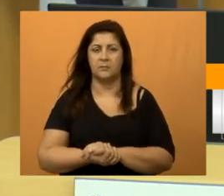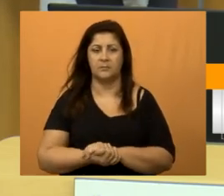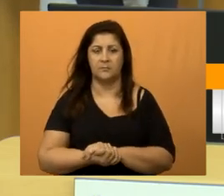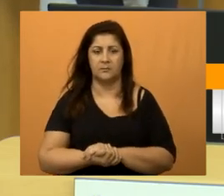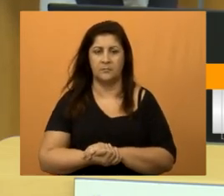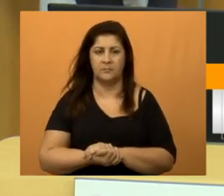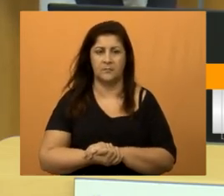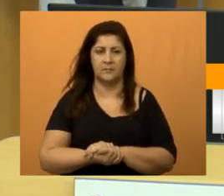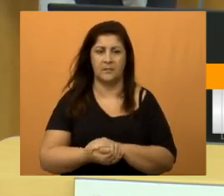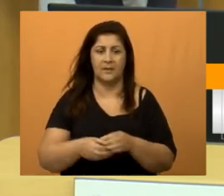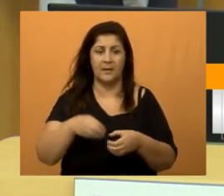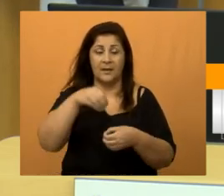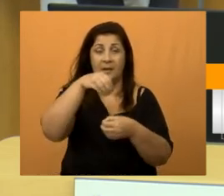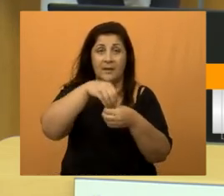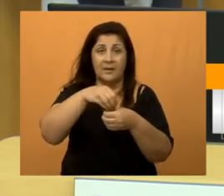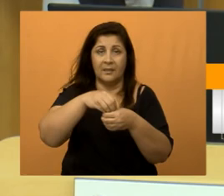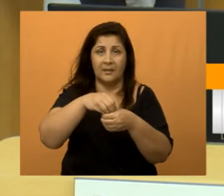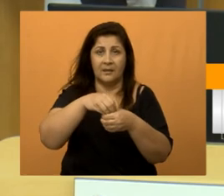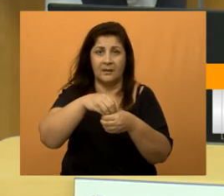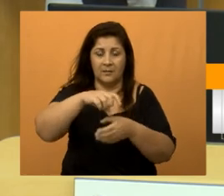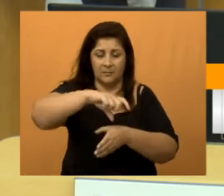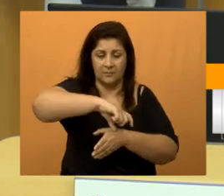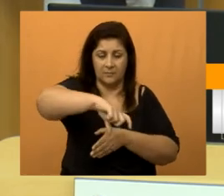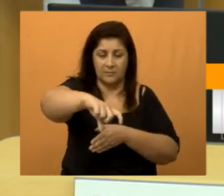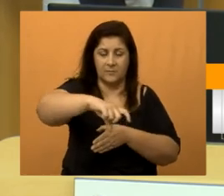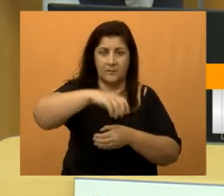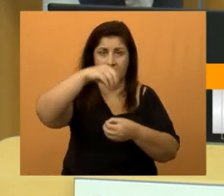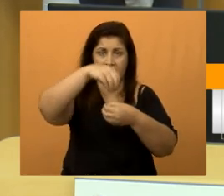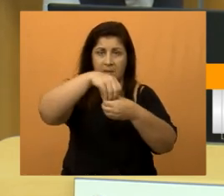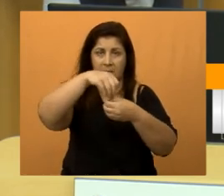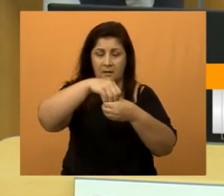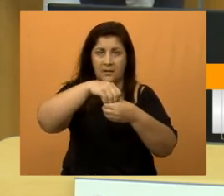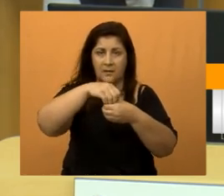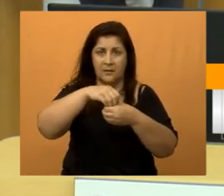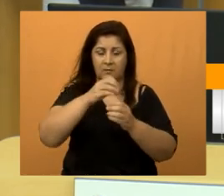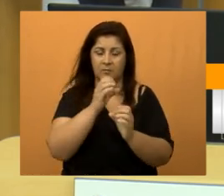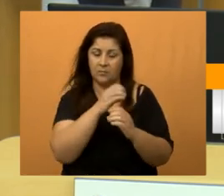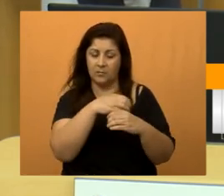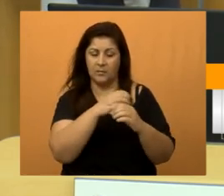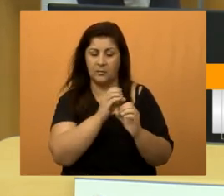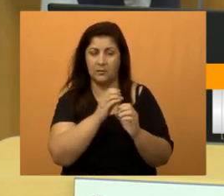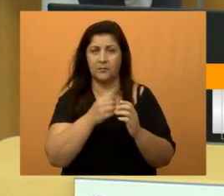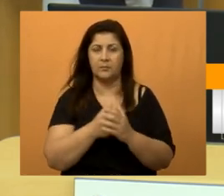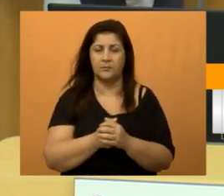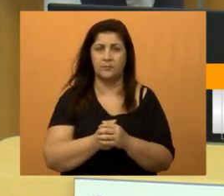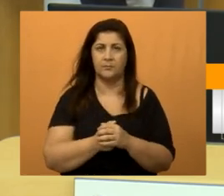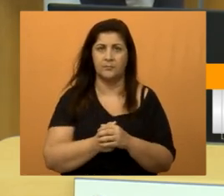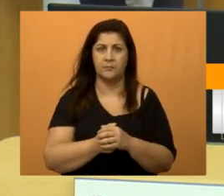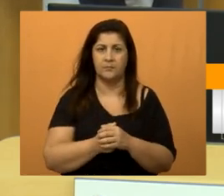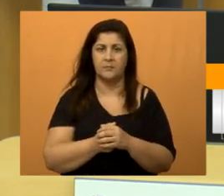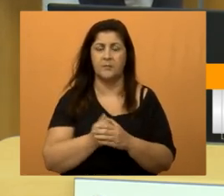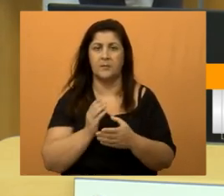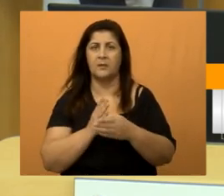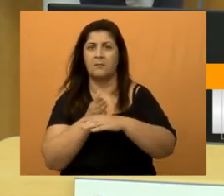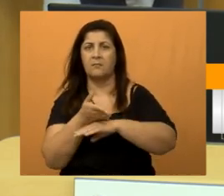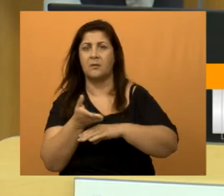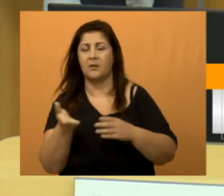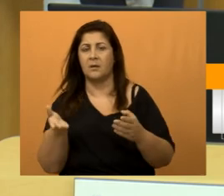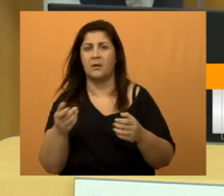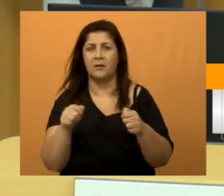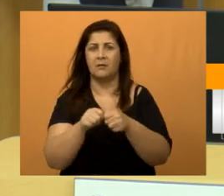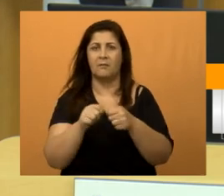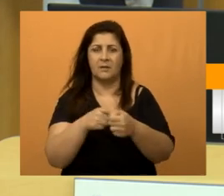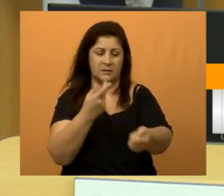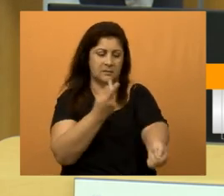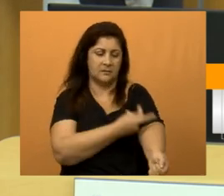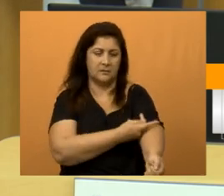Isso aqui é dentro do corredor, lá no laboratório municipal ali. Estive lá, eu fui fazer um exame